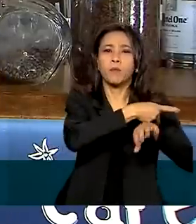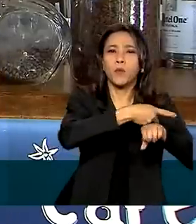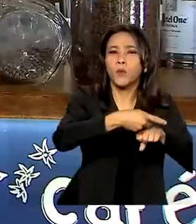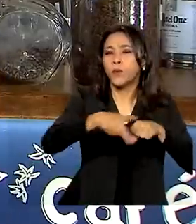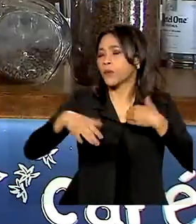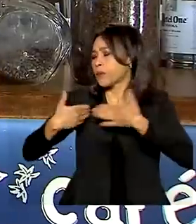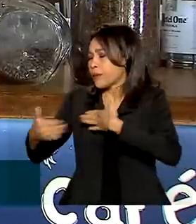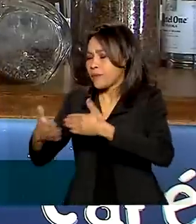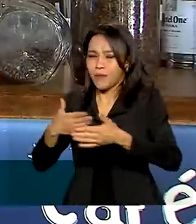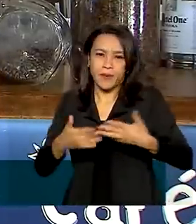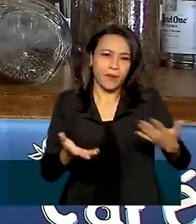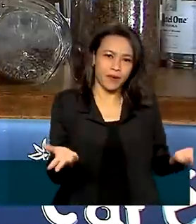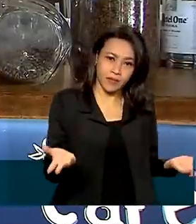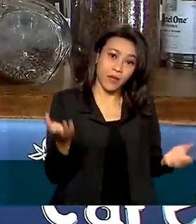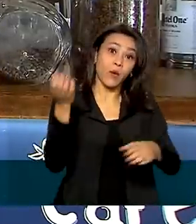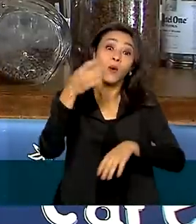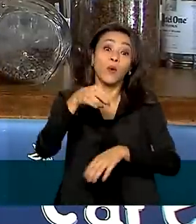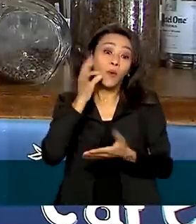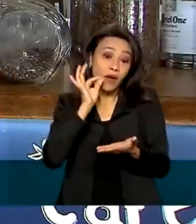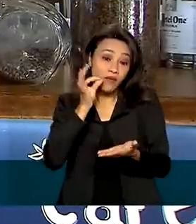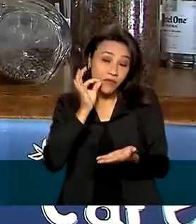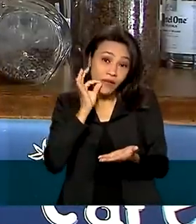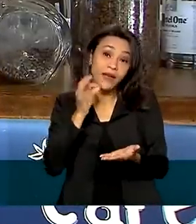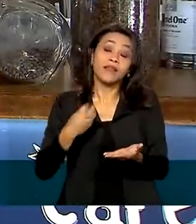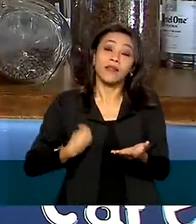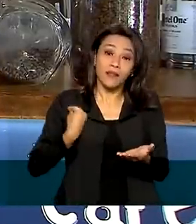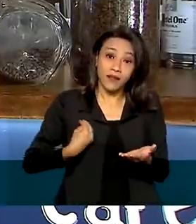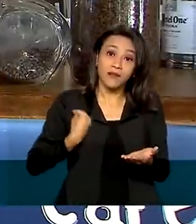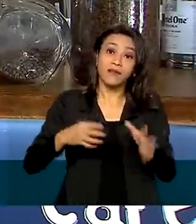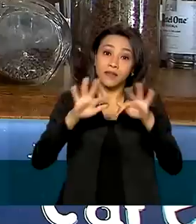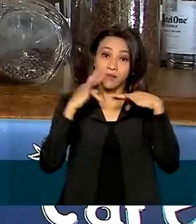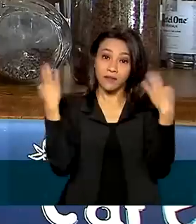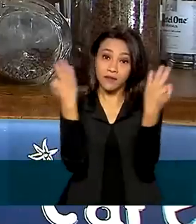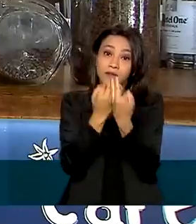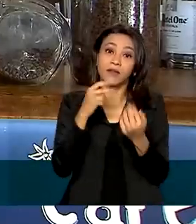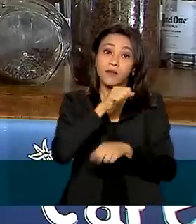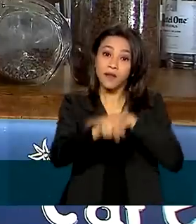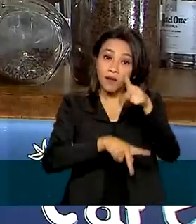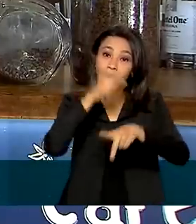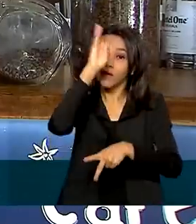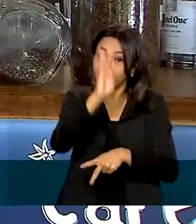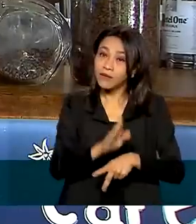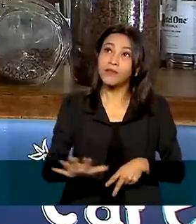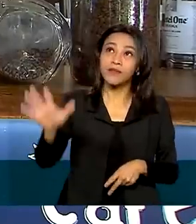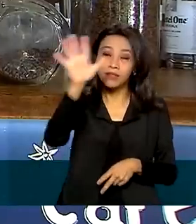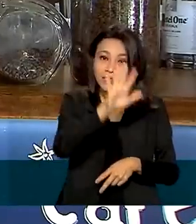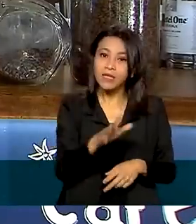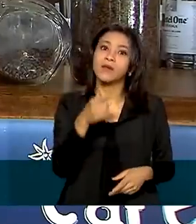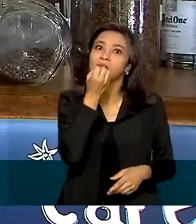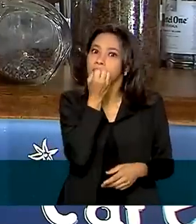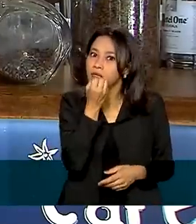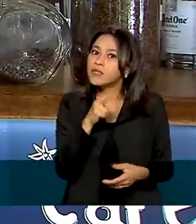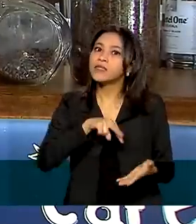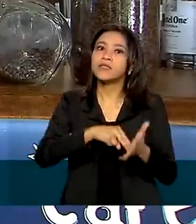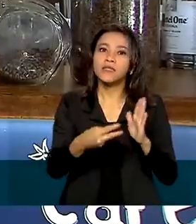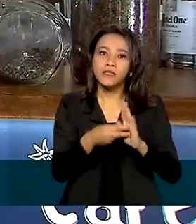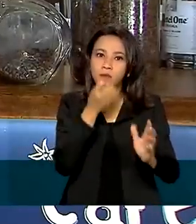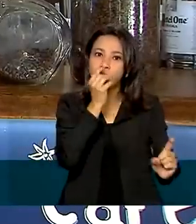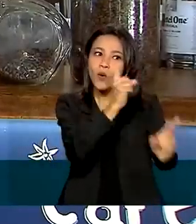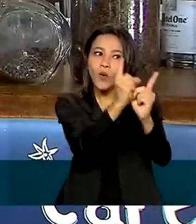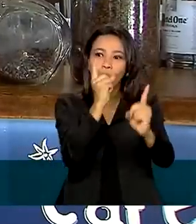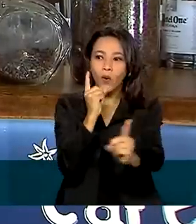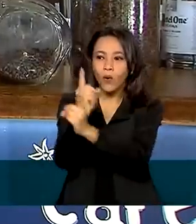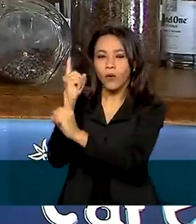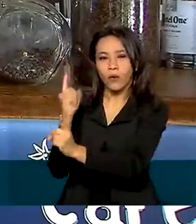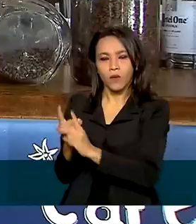está presente na mesa de todos os brasileiros. Um hábito que se tornou sinônimo de bons encontros. A tradição